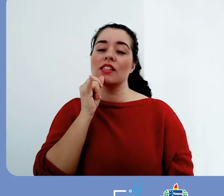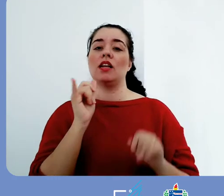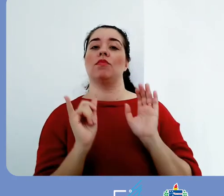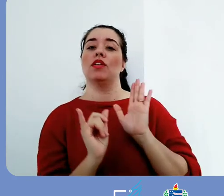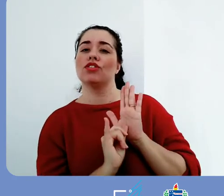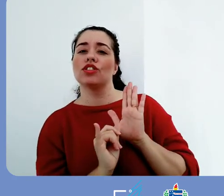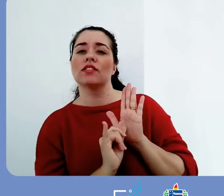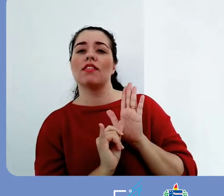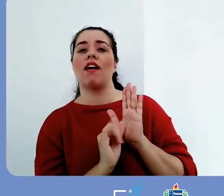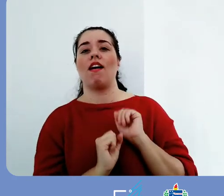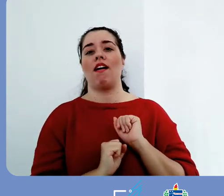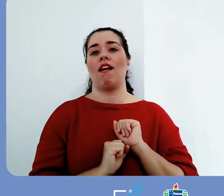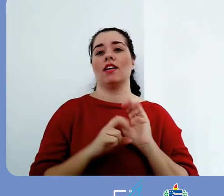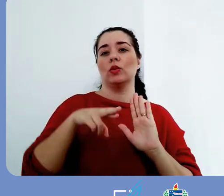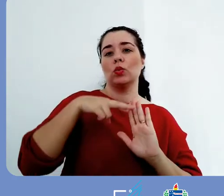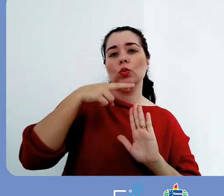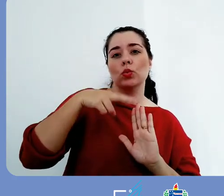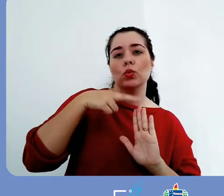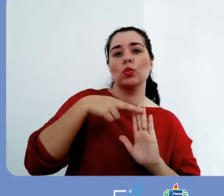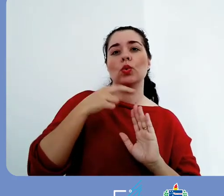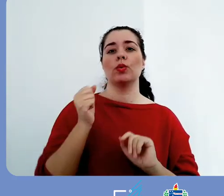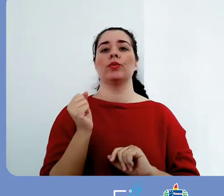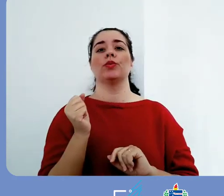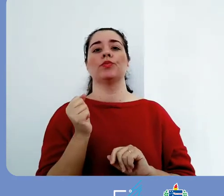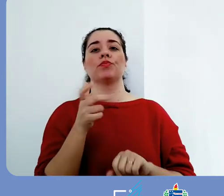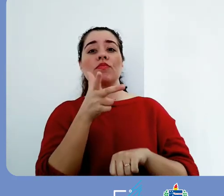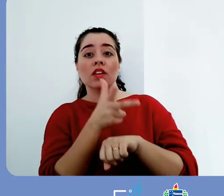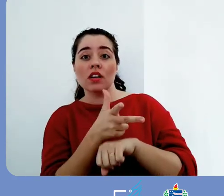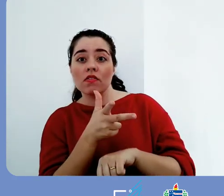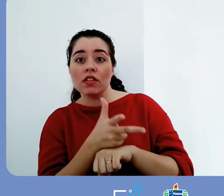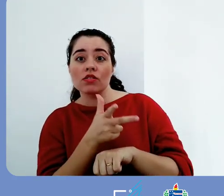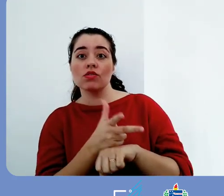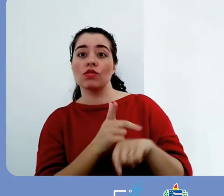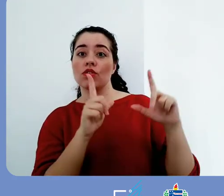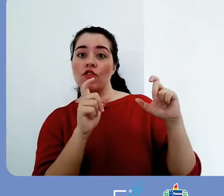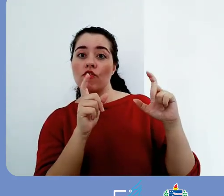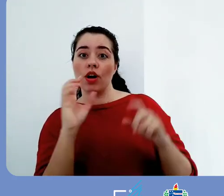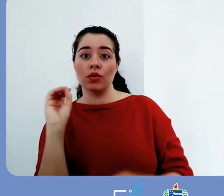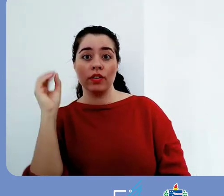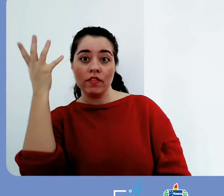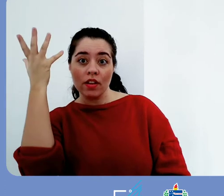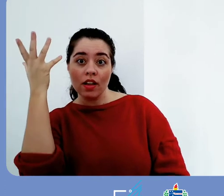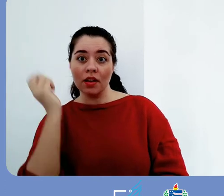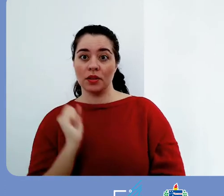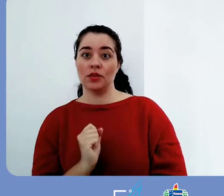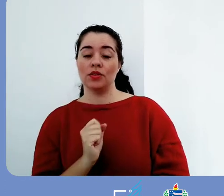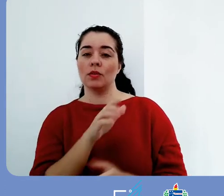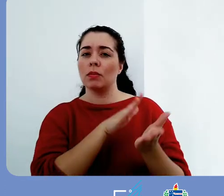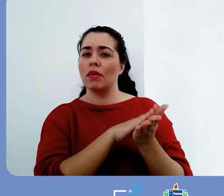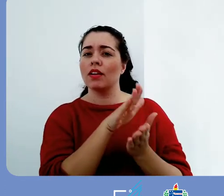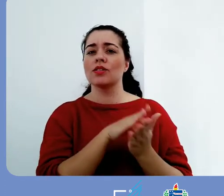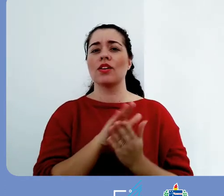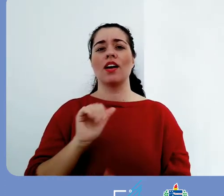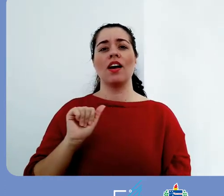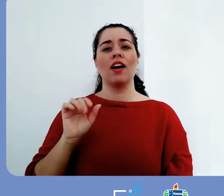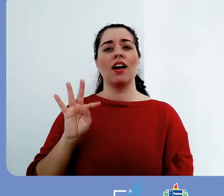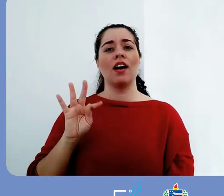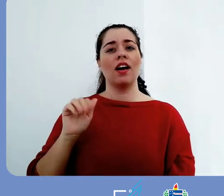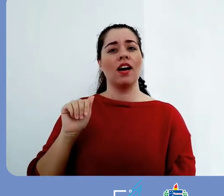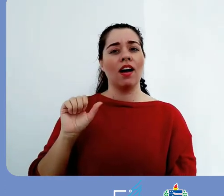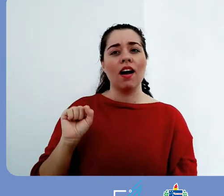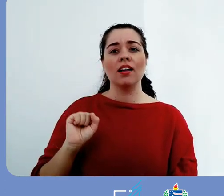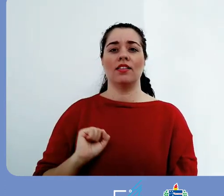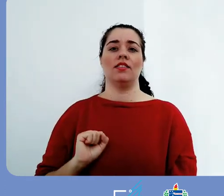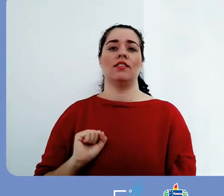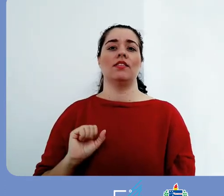Como, por exemplo, os editais, resoluções, gravações e fotos de eventos, publicações, atas,